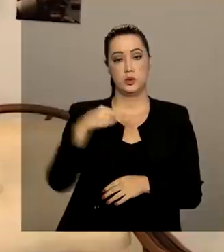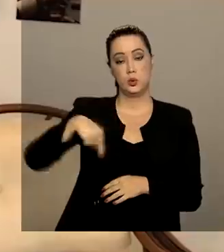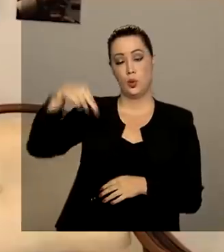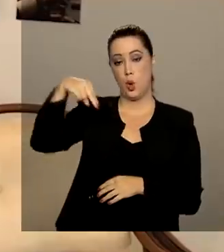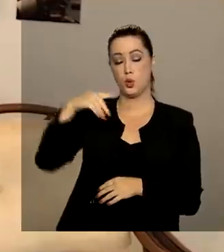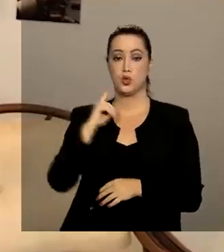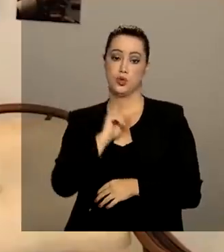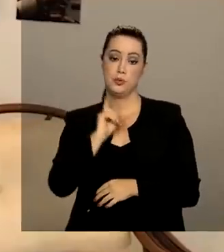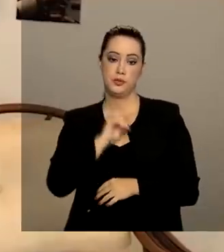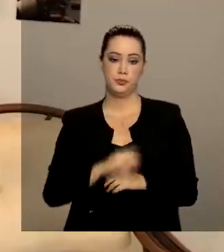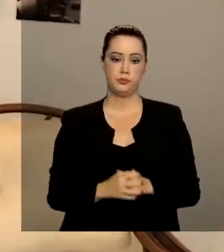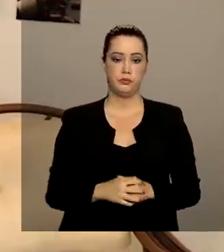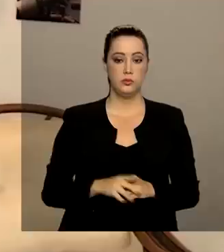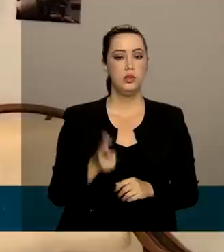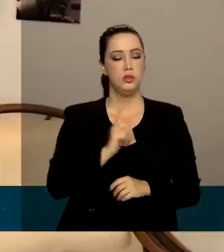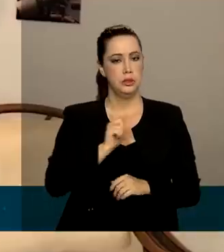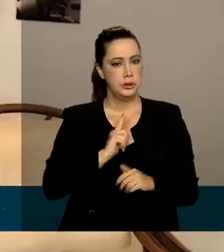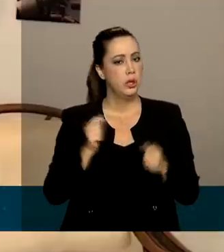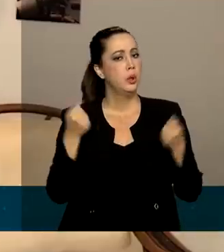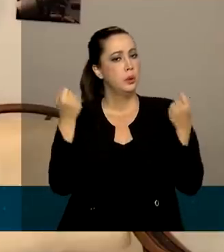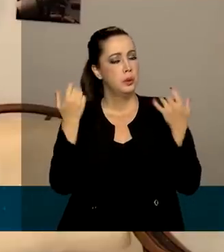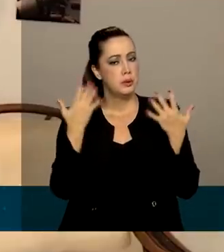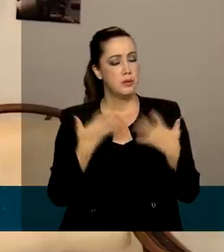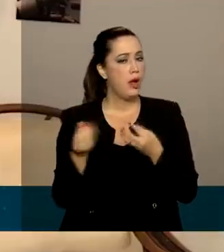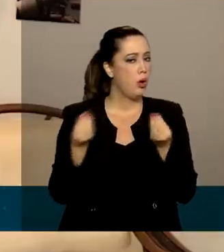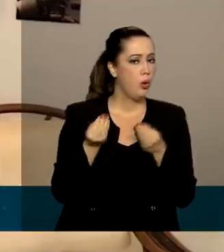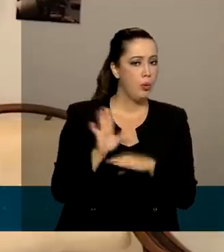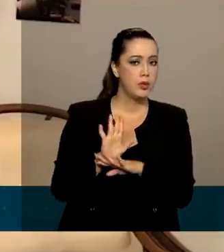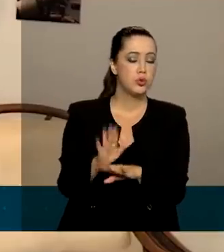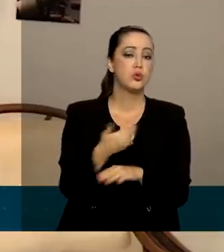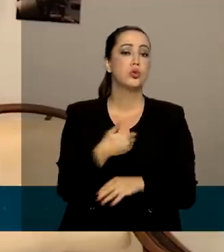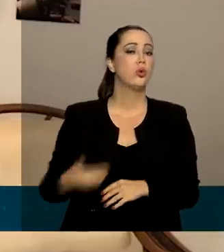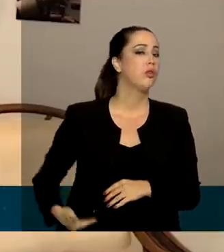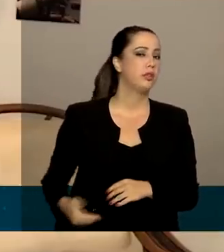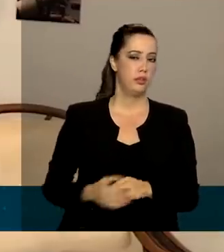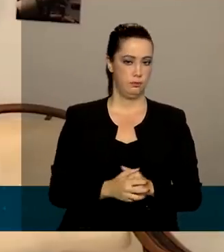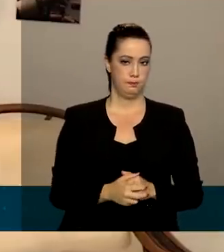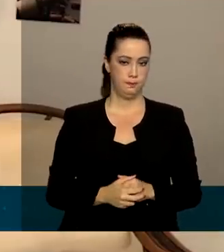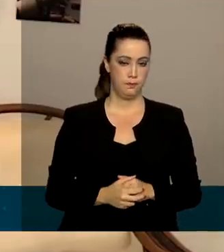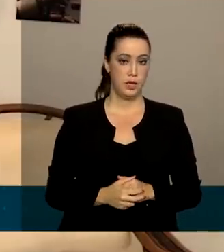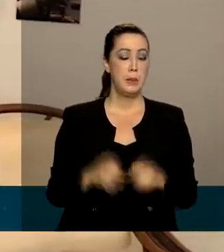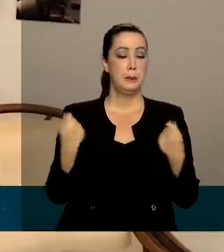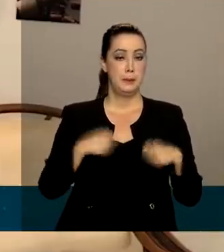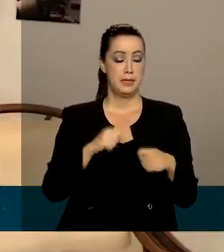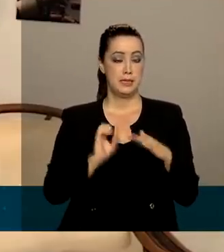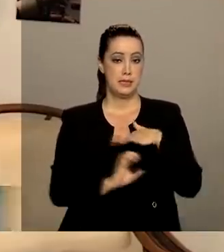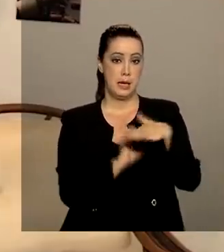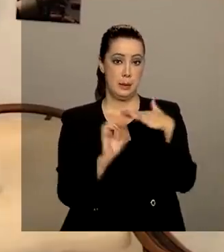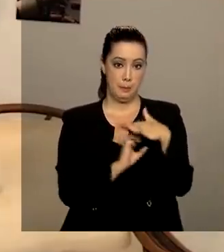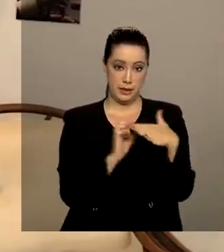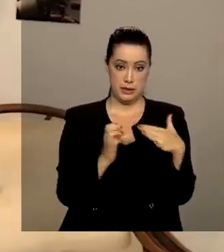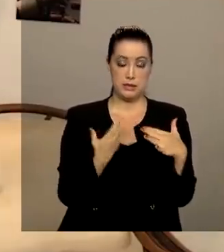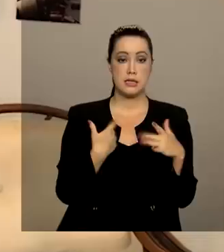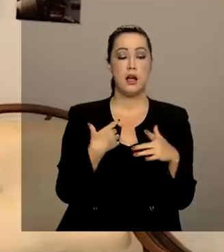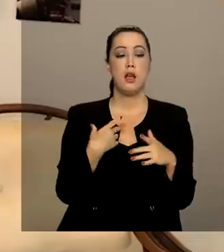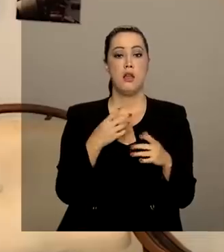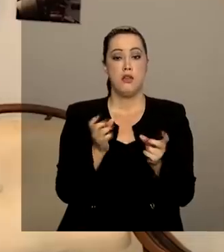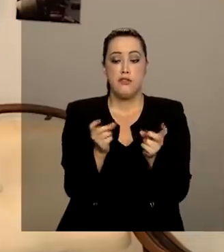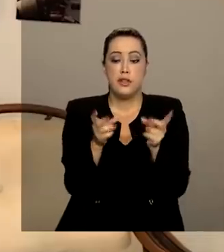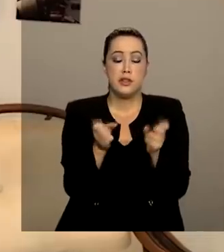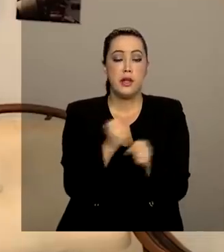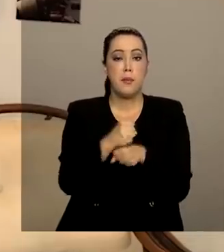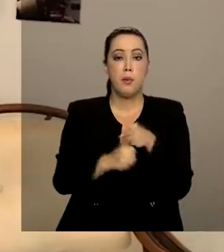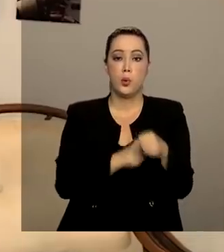Minas. Para contar com a ajuda do governo, a empresa deve ter faturamento anual de 360 mil